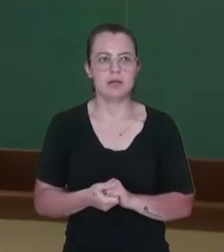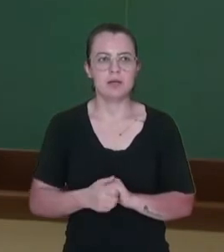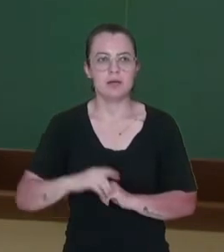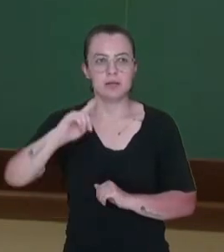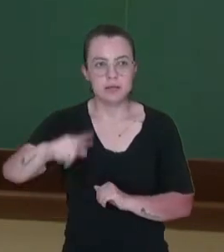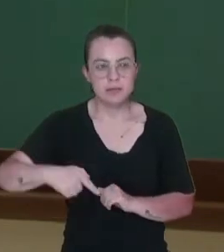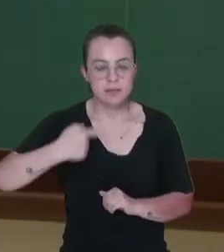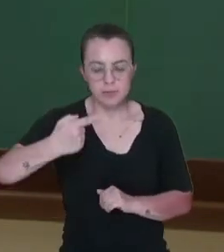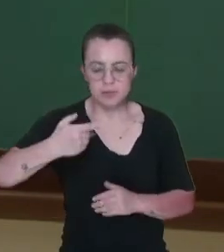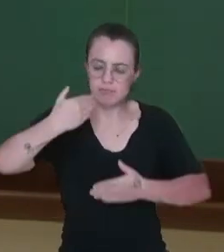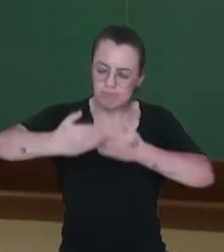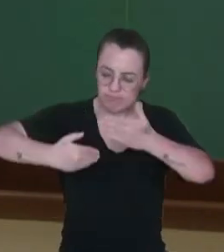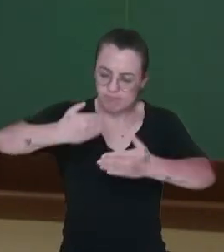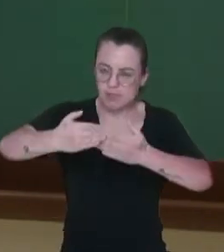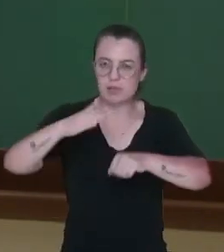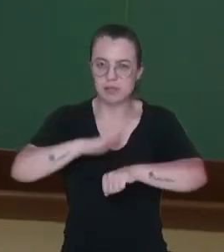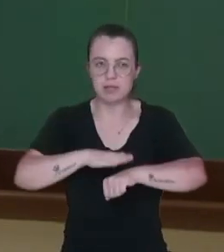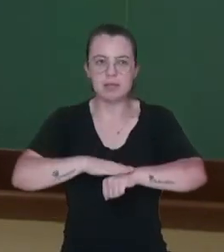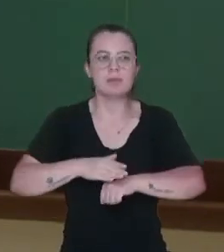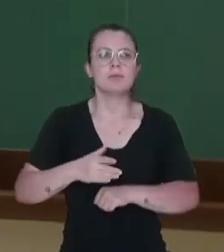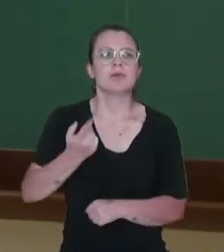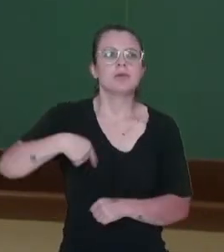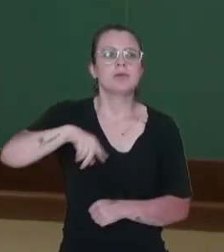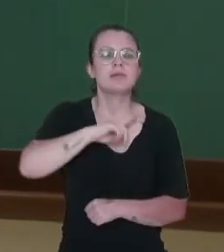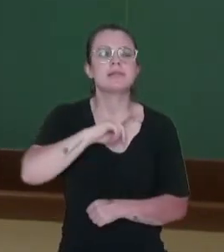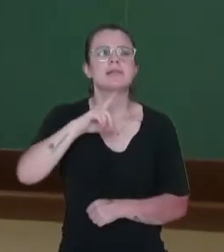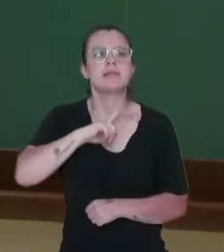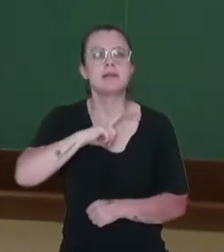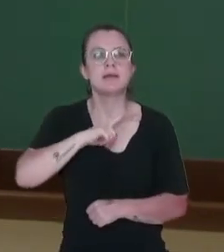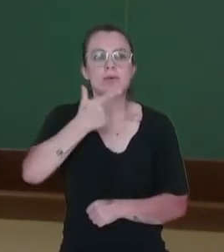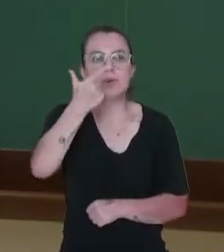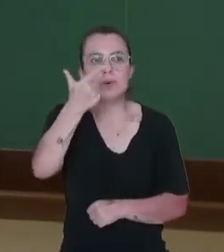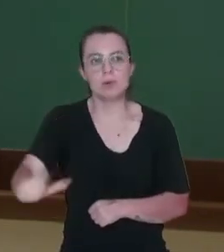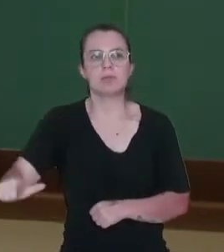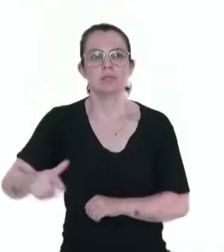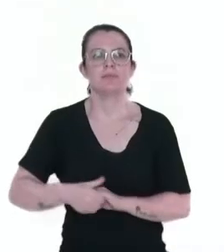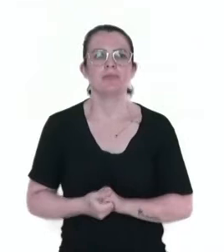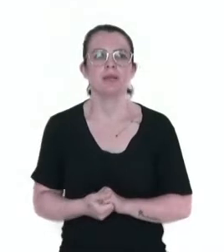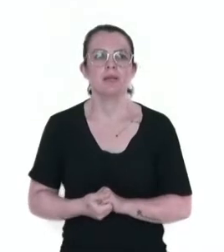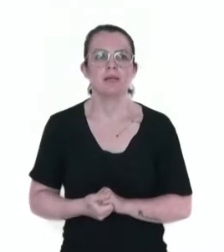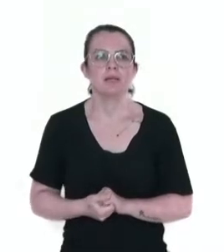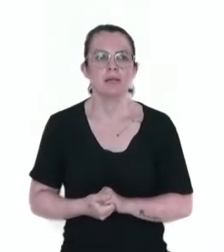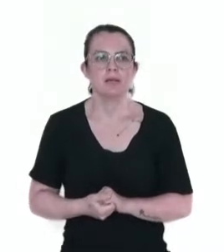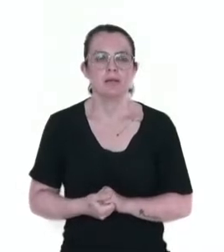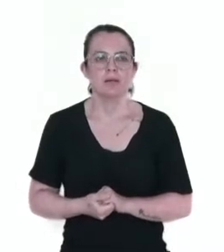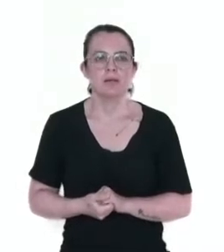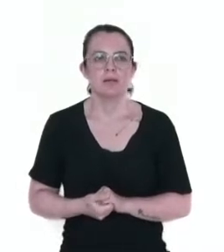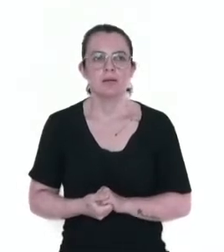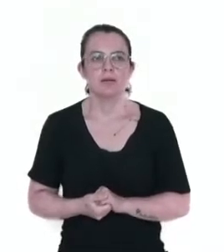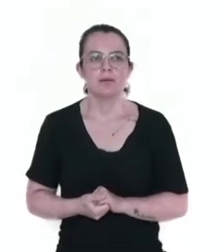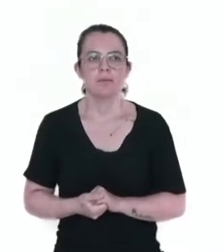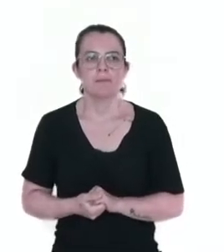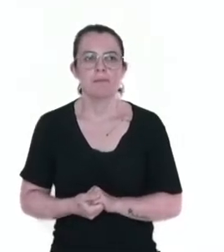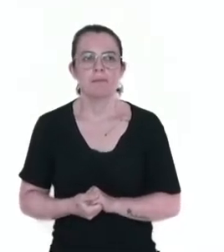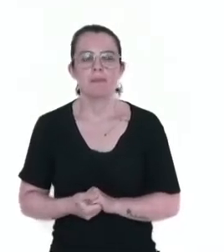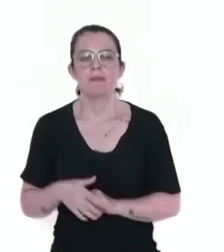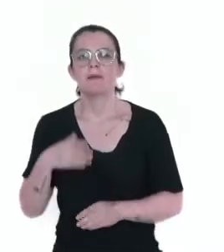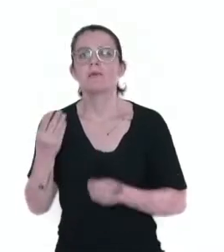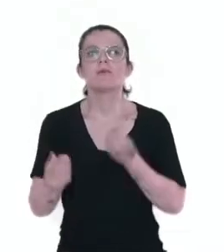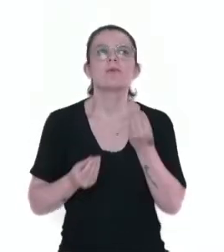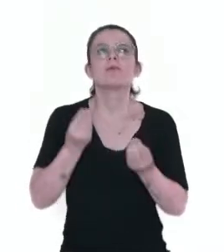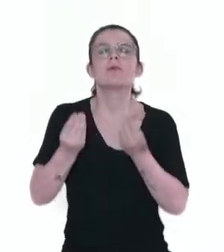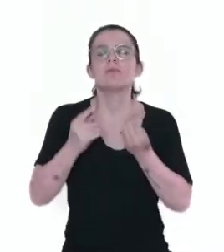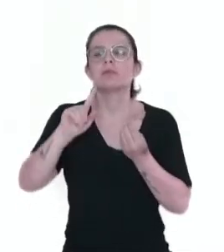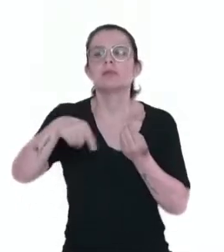ao longo do tempo, outras regionalizações. Como seguiu a regionalização do Brasil? Depois das